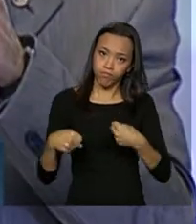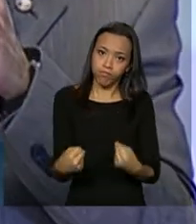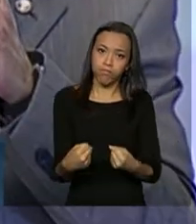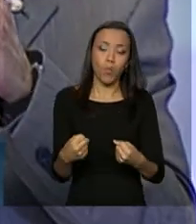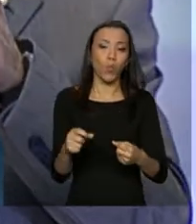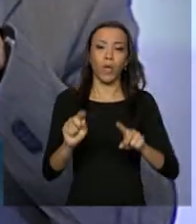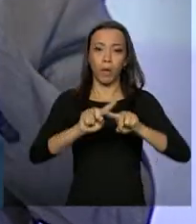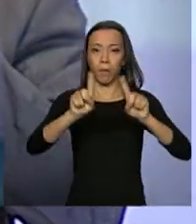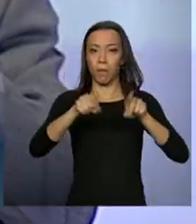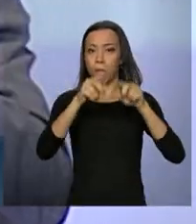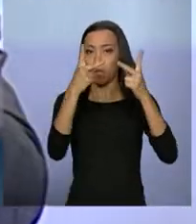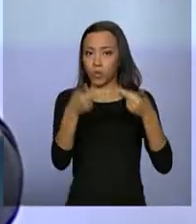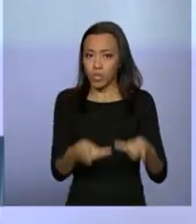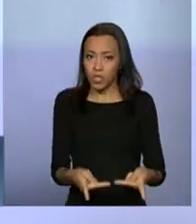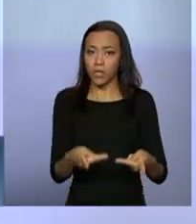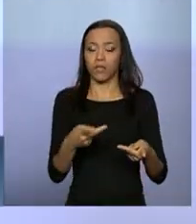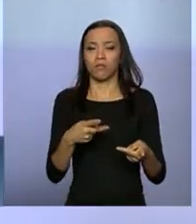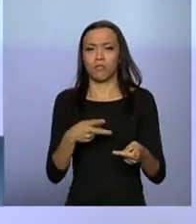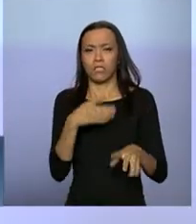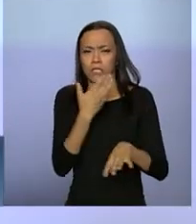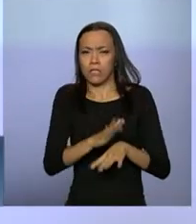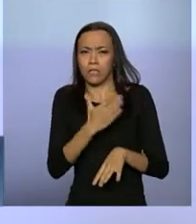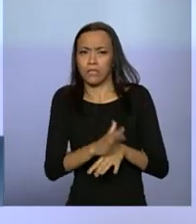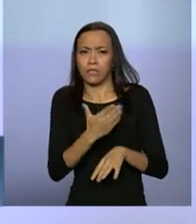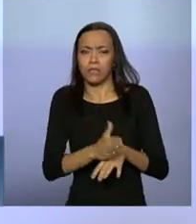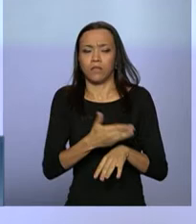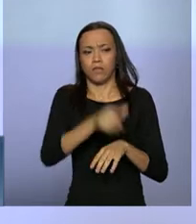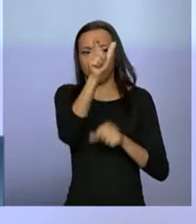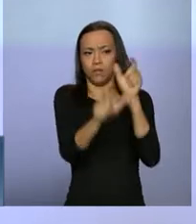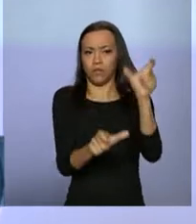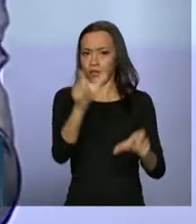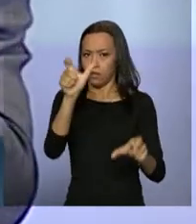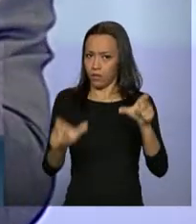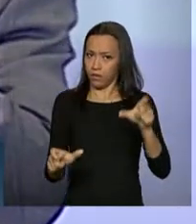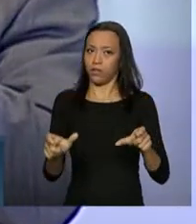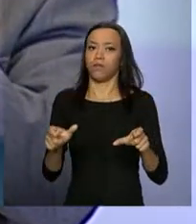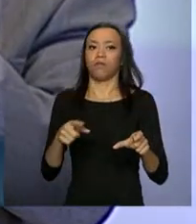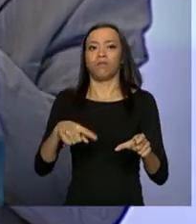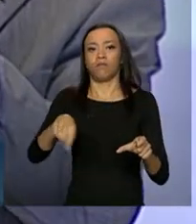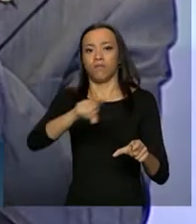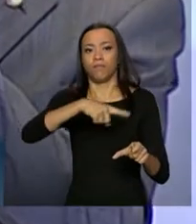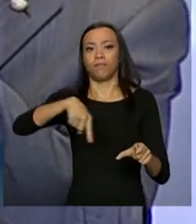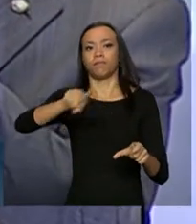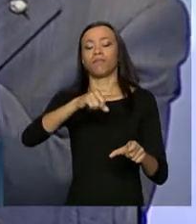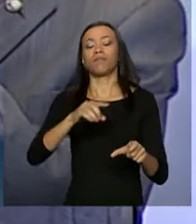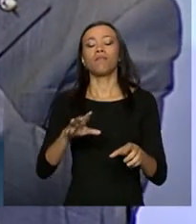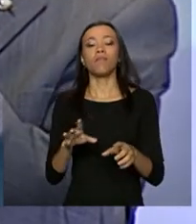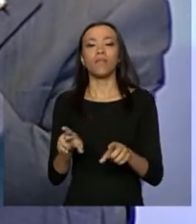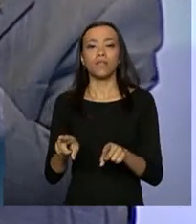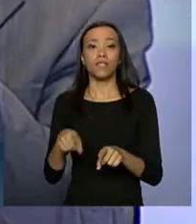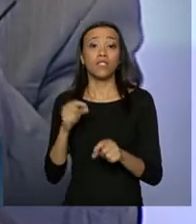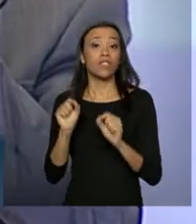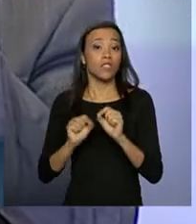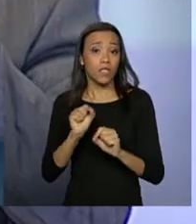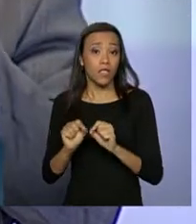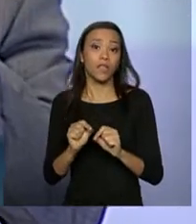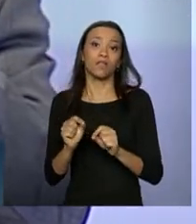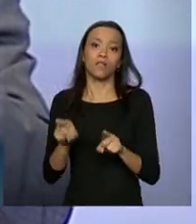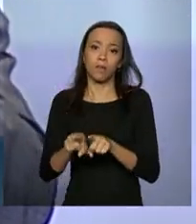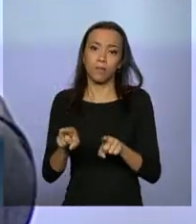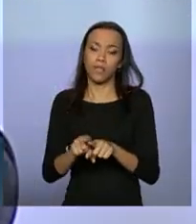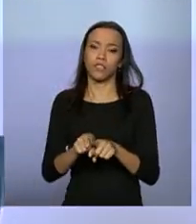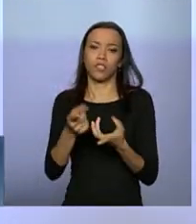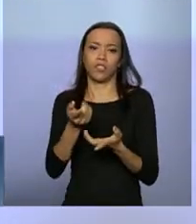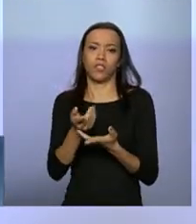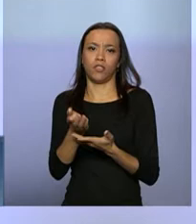qualificação de mão de obra, em projetos de educação aos trabalhadores, em projetos de distribuição de renda,